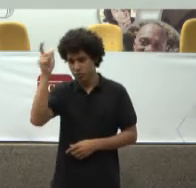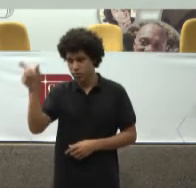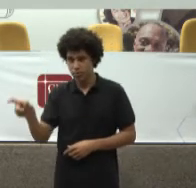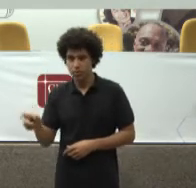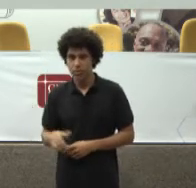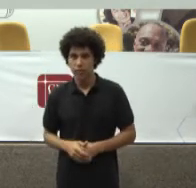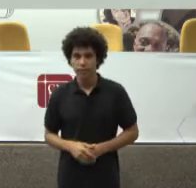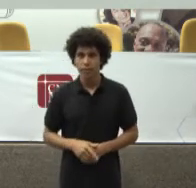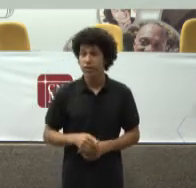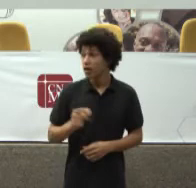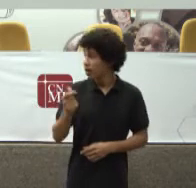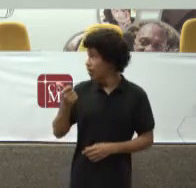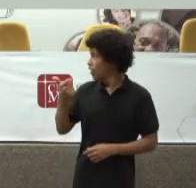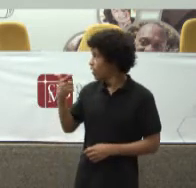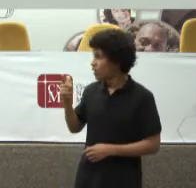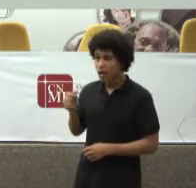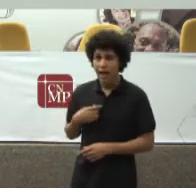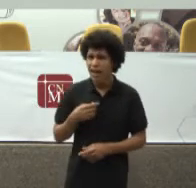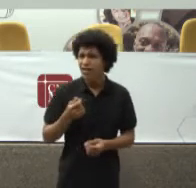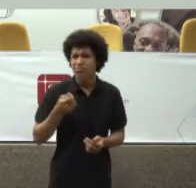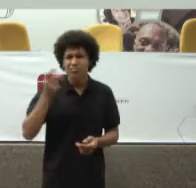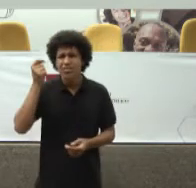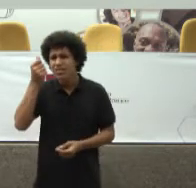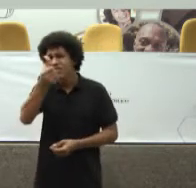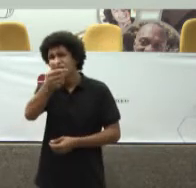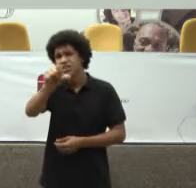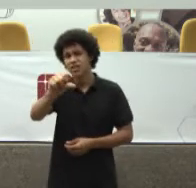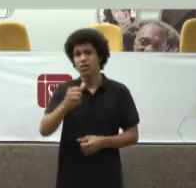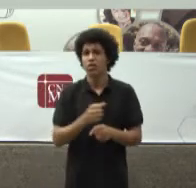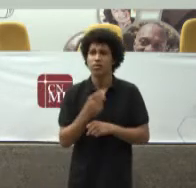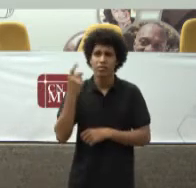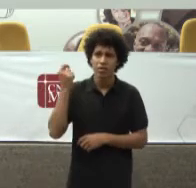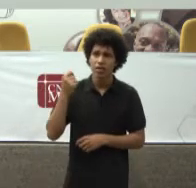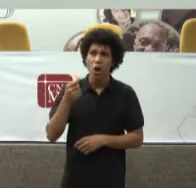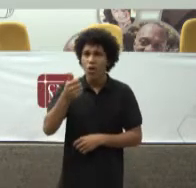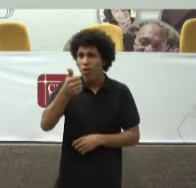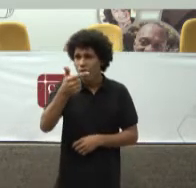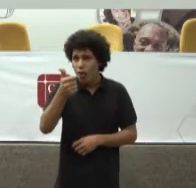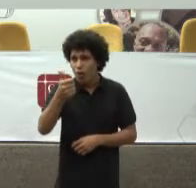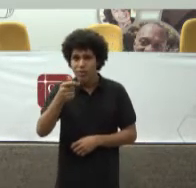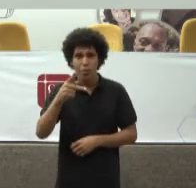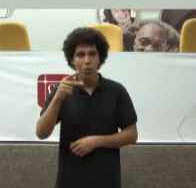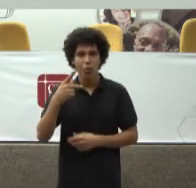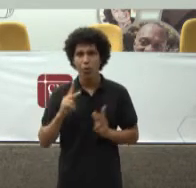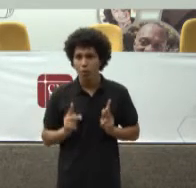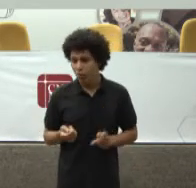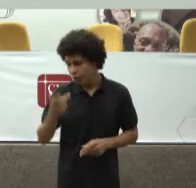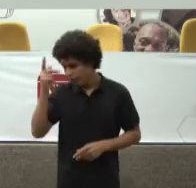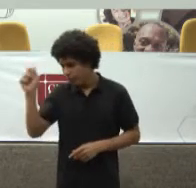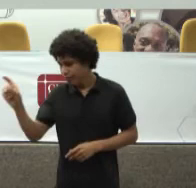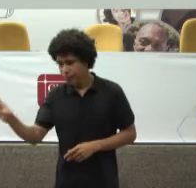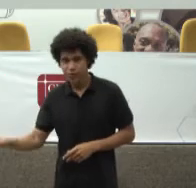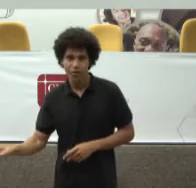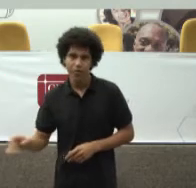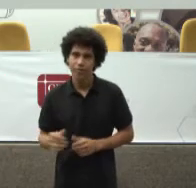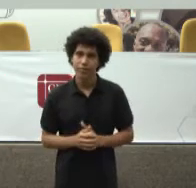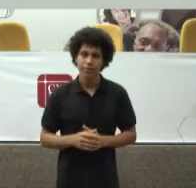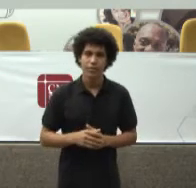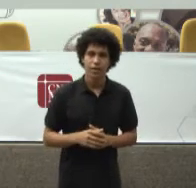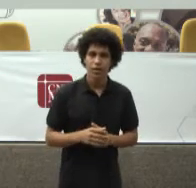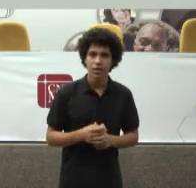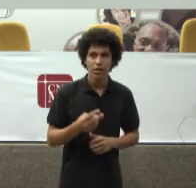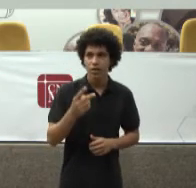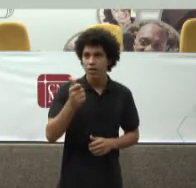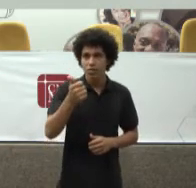Eles já É assim Desde 69 Dois promotores Na área de família E isso continua assim Dois